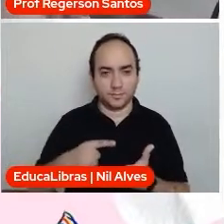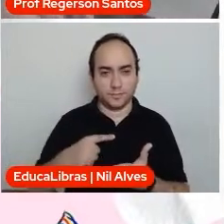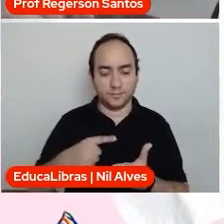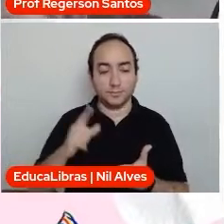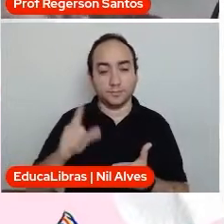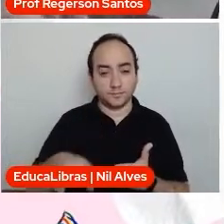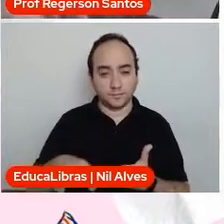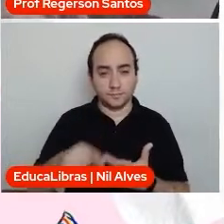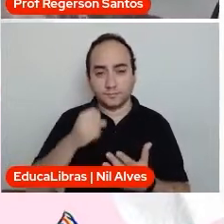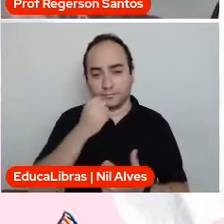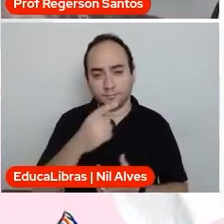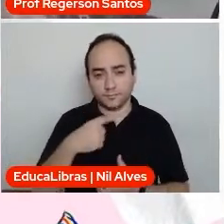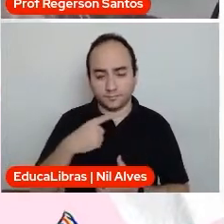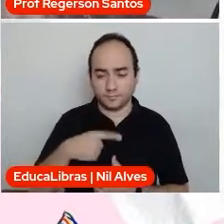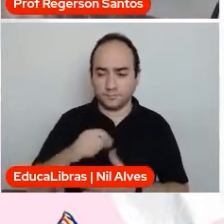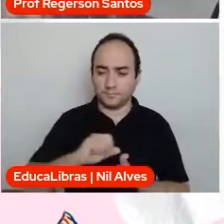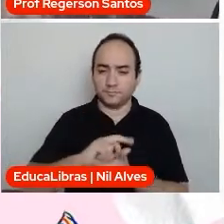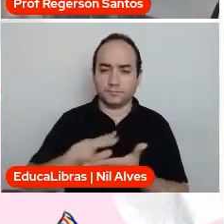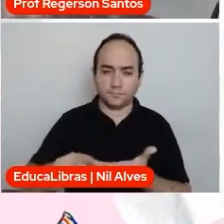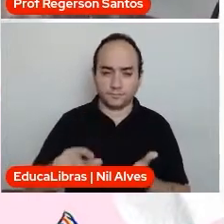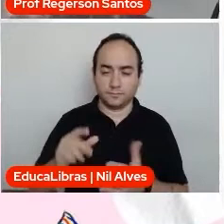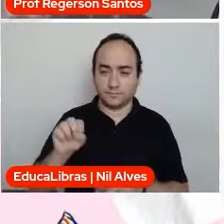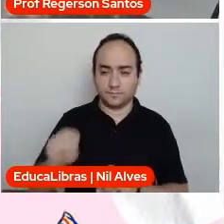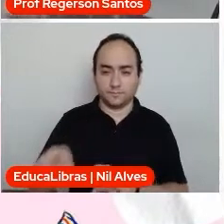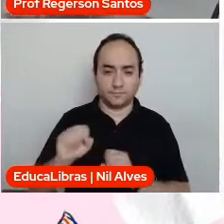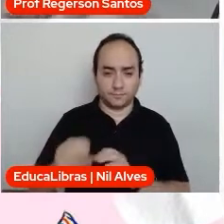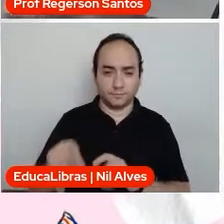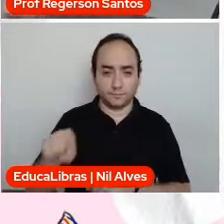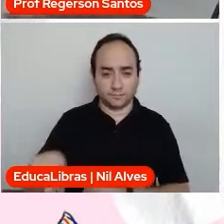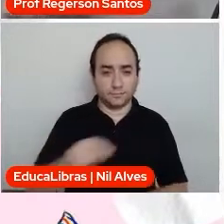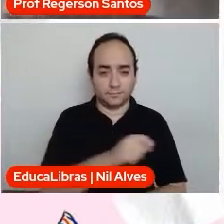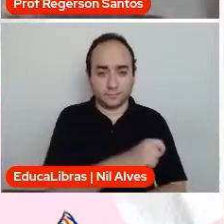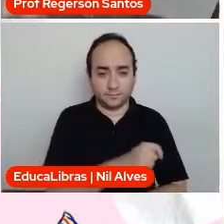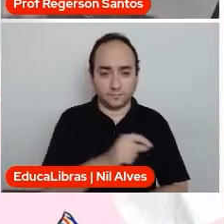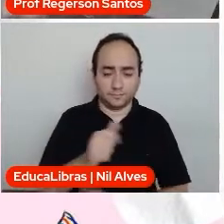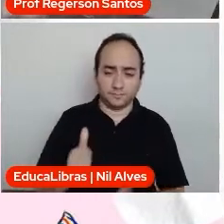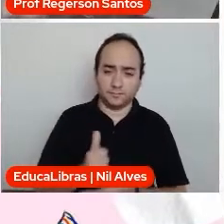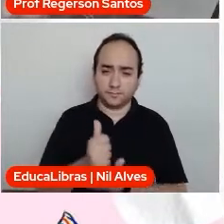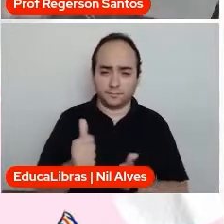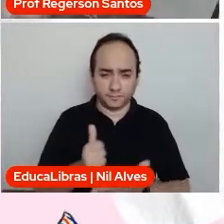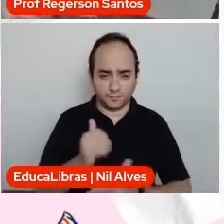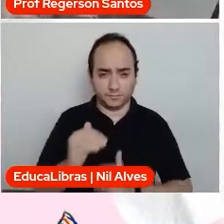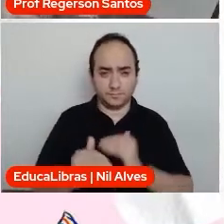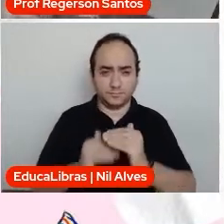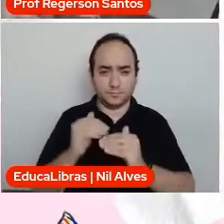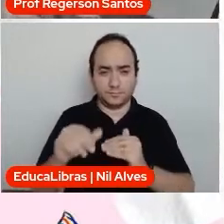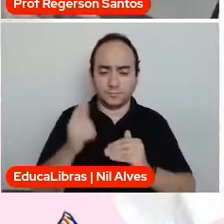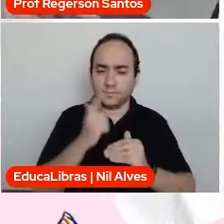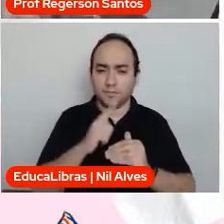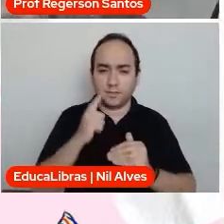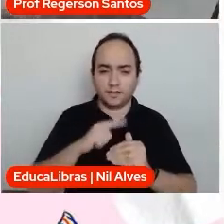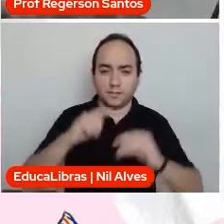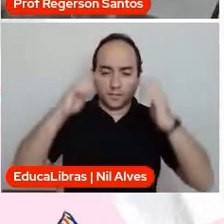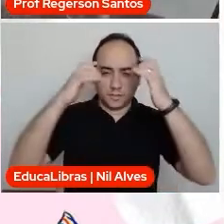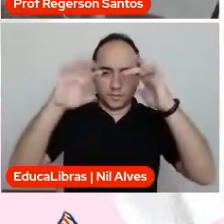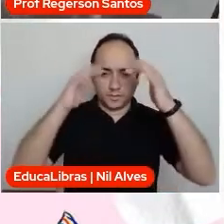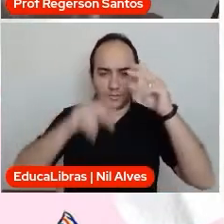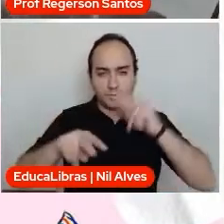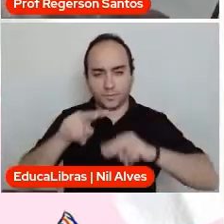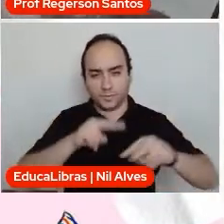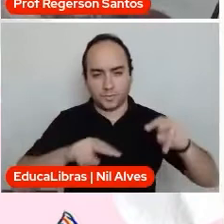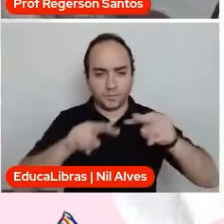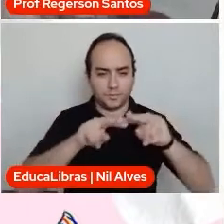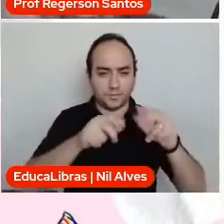leque para o estudante. Então, é fundamental que a gente consiga chegar naquele que tem um cognitivo mais visual, no que